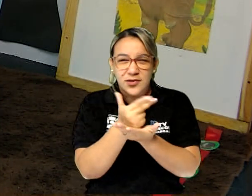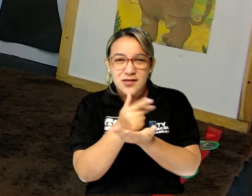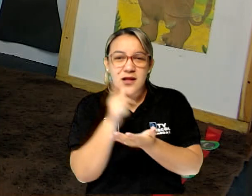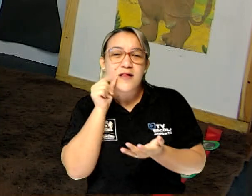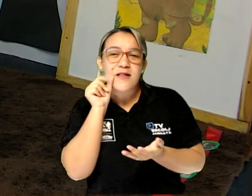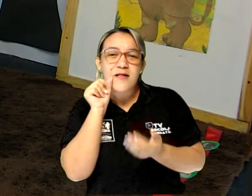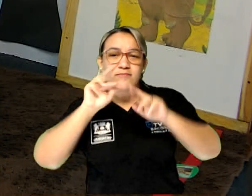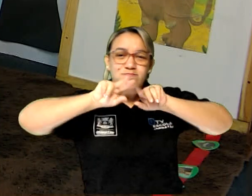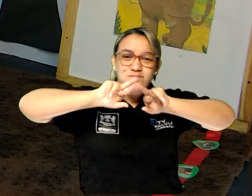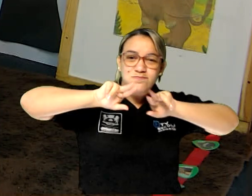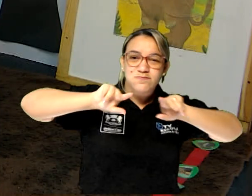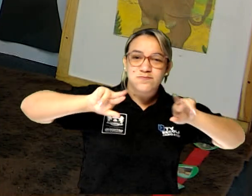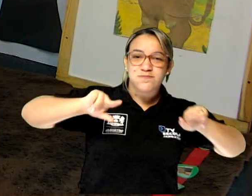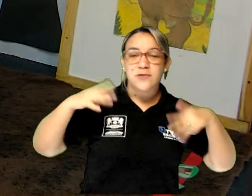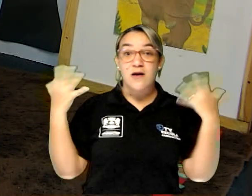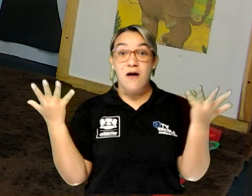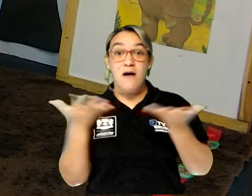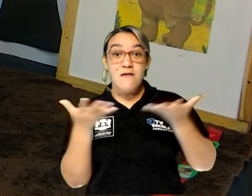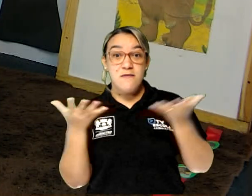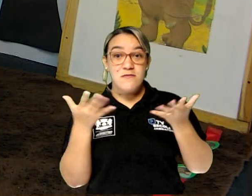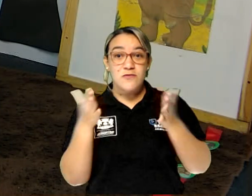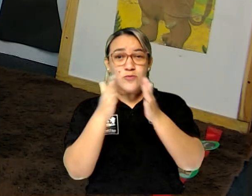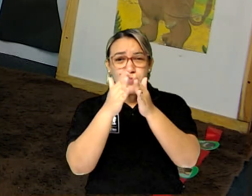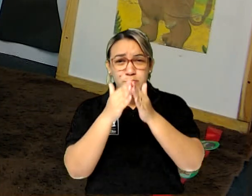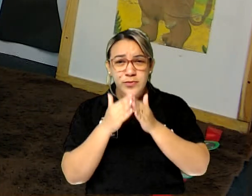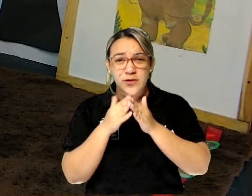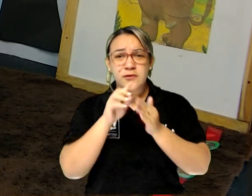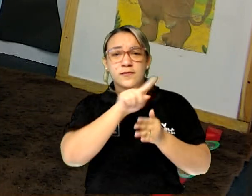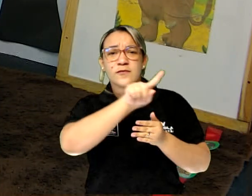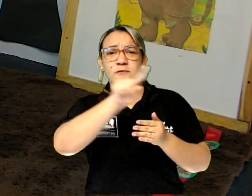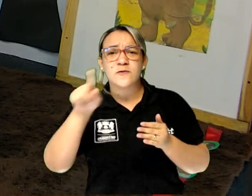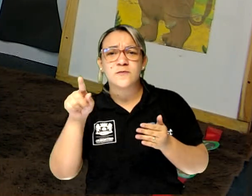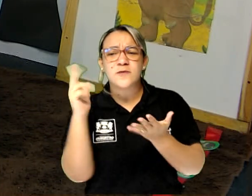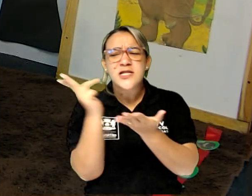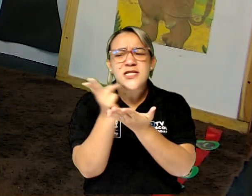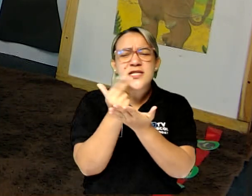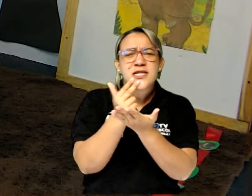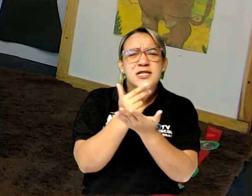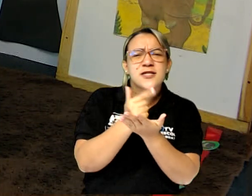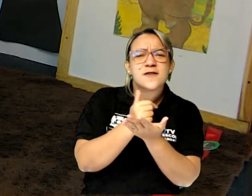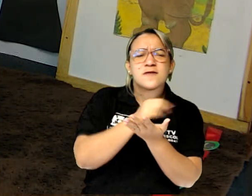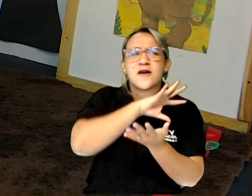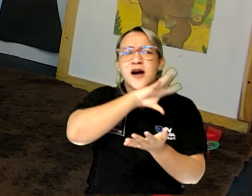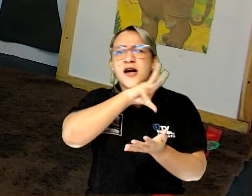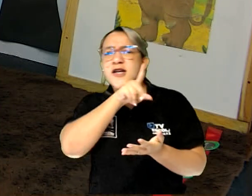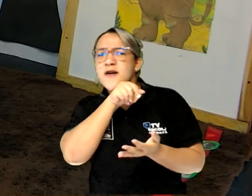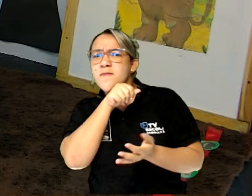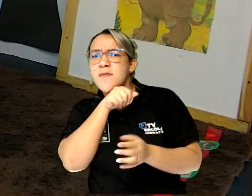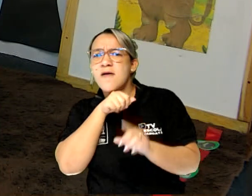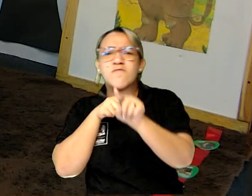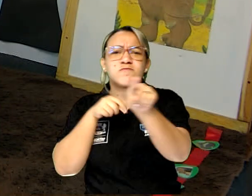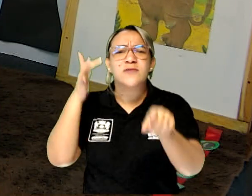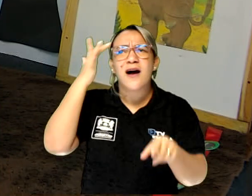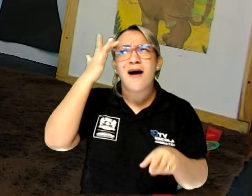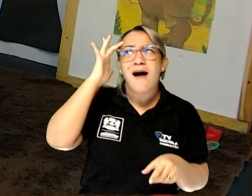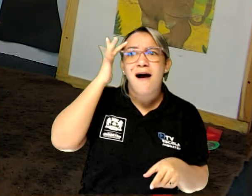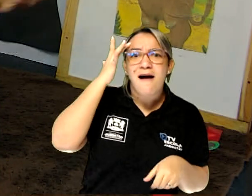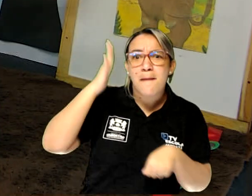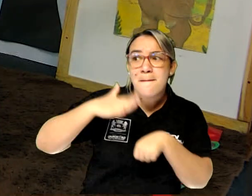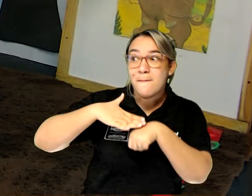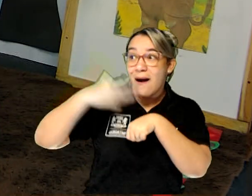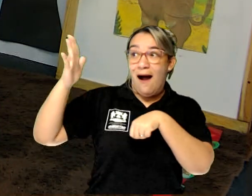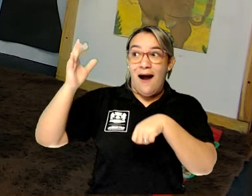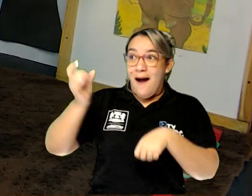Porque agora eu vou pedir para vocês desenharem aquele animal que vocês acham que tiveram mais